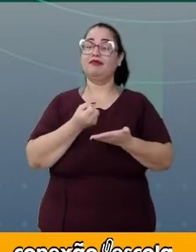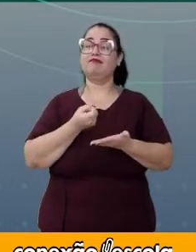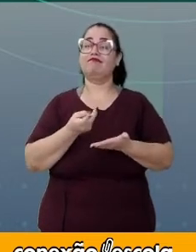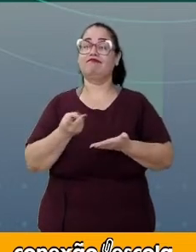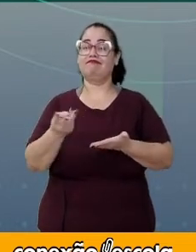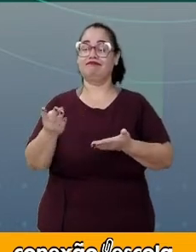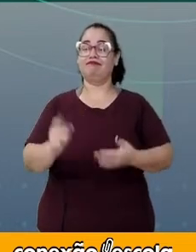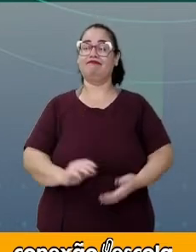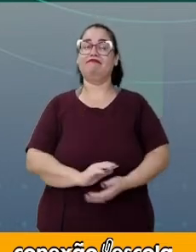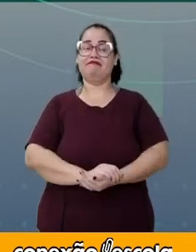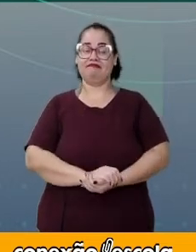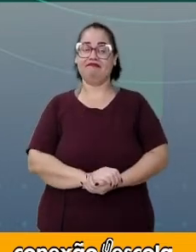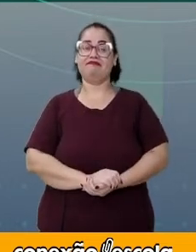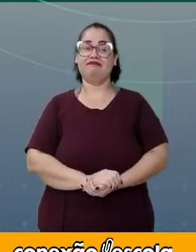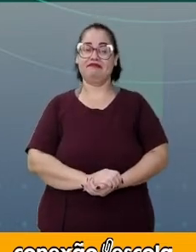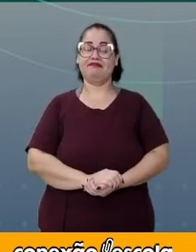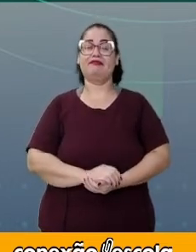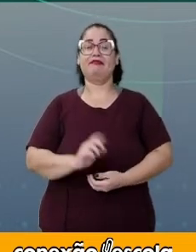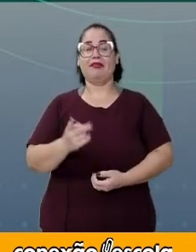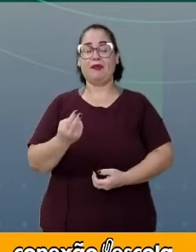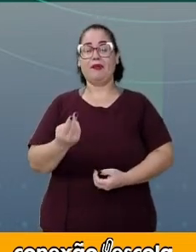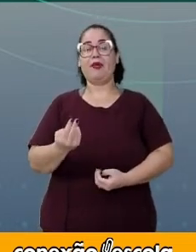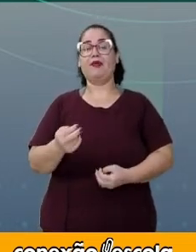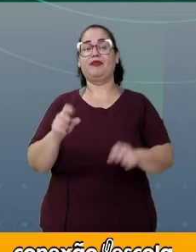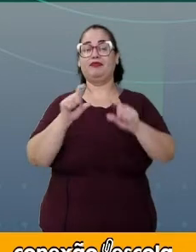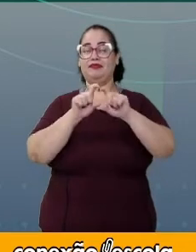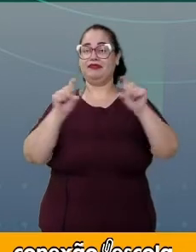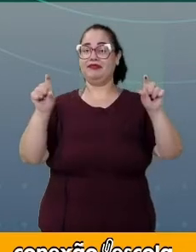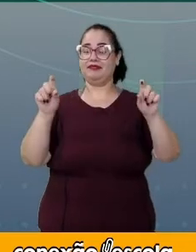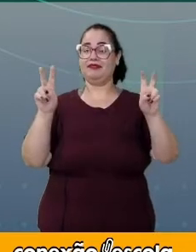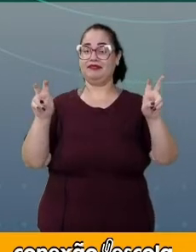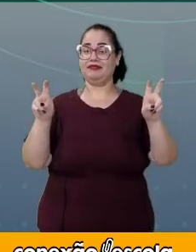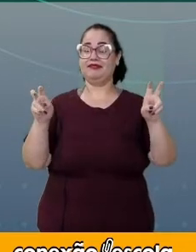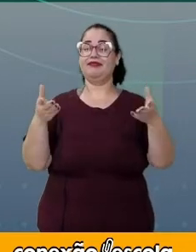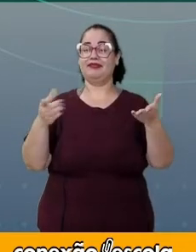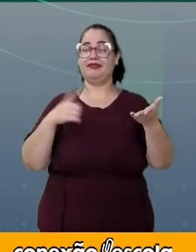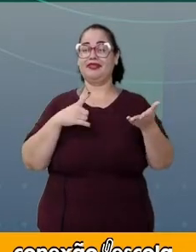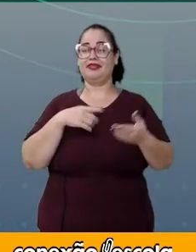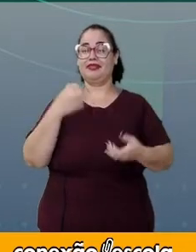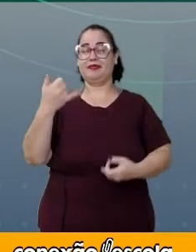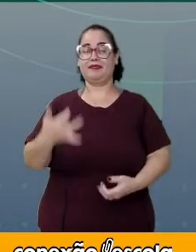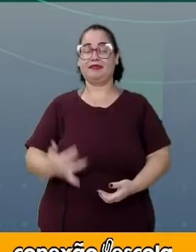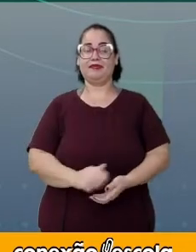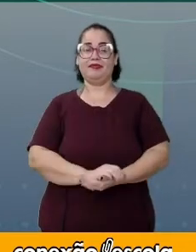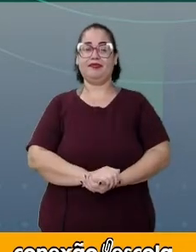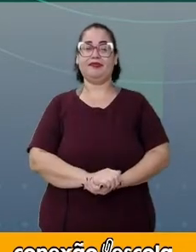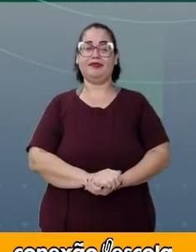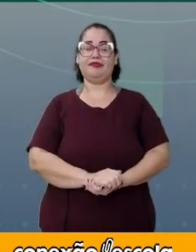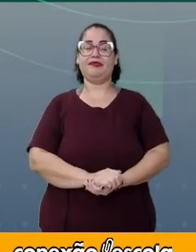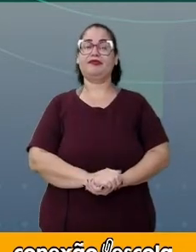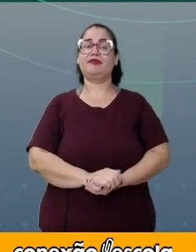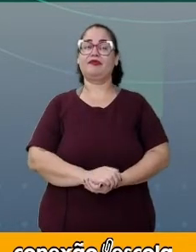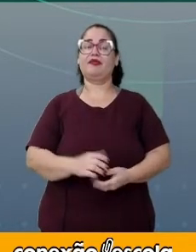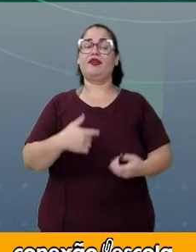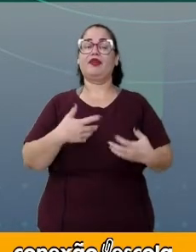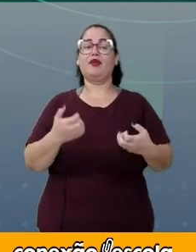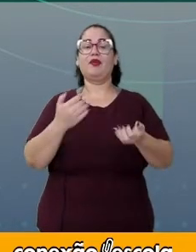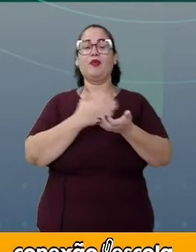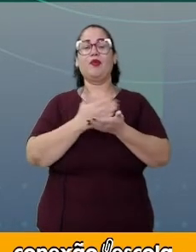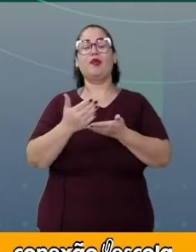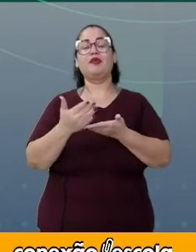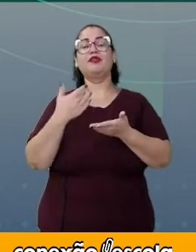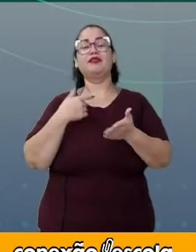contagem, assim como o título da própria videoaula já diz. E eu quero começar